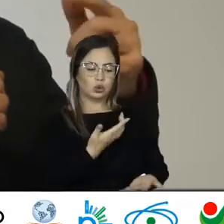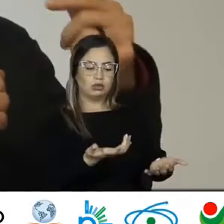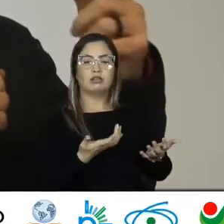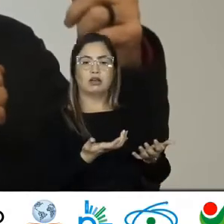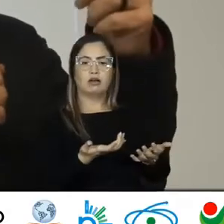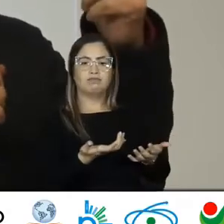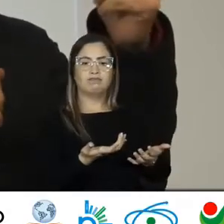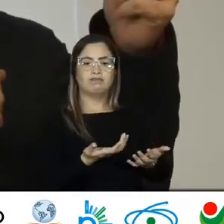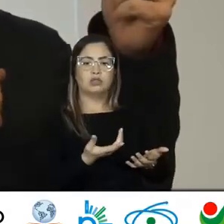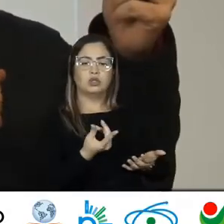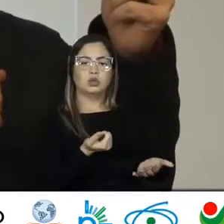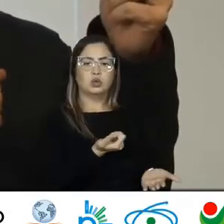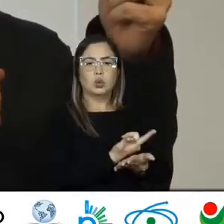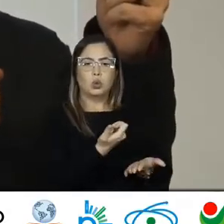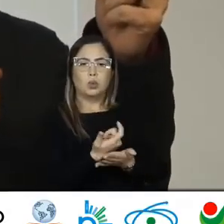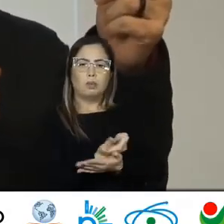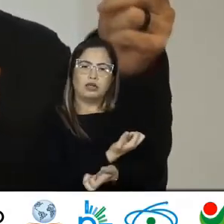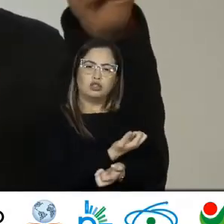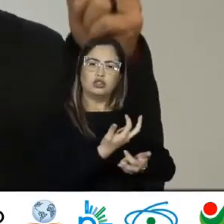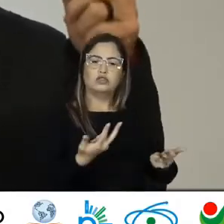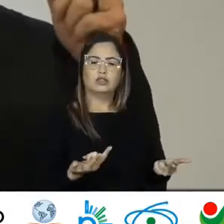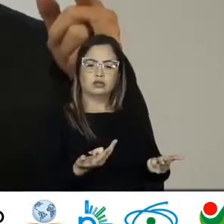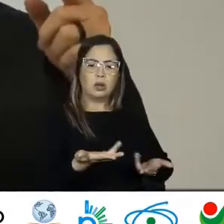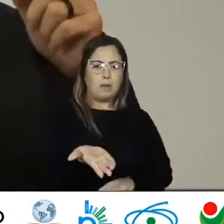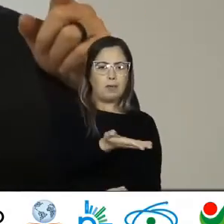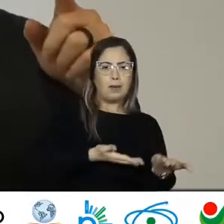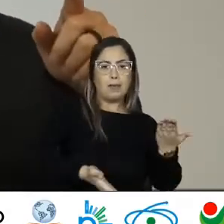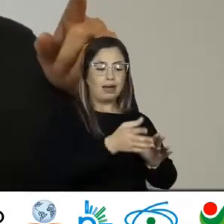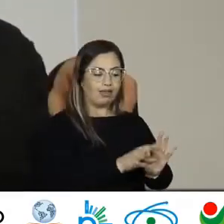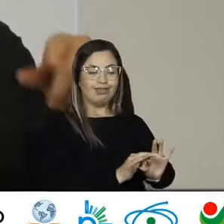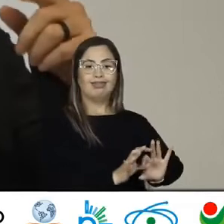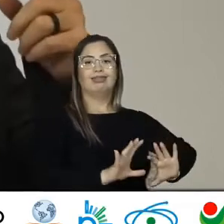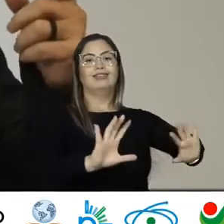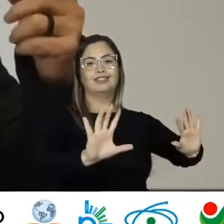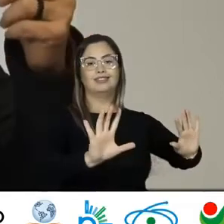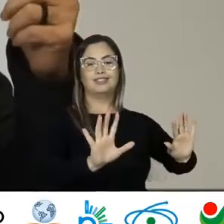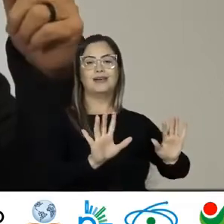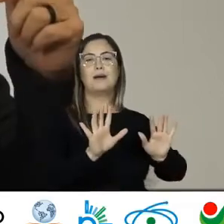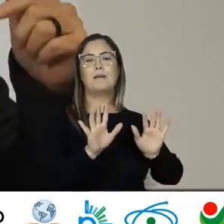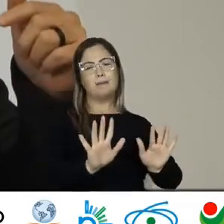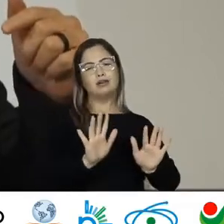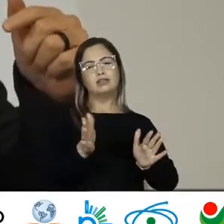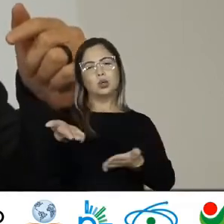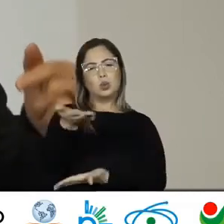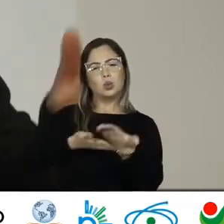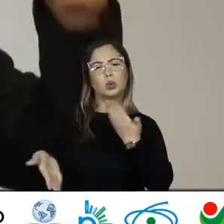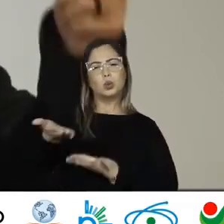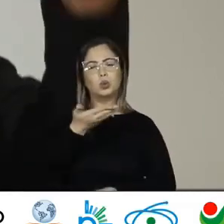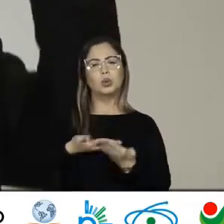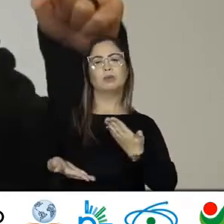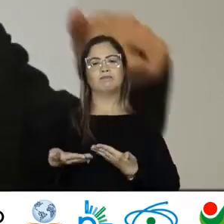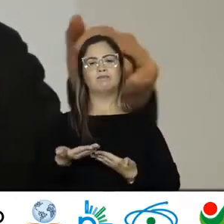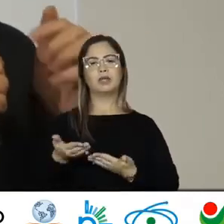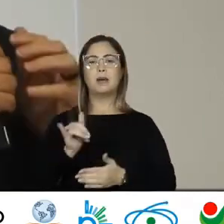mercadorias Sem que Haja Possibilidade Da livre Circulação De